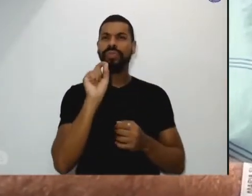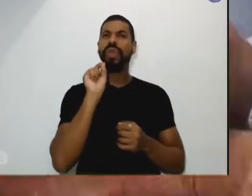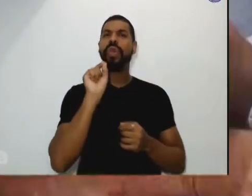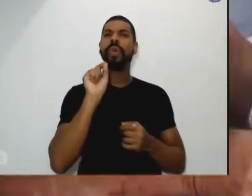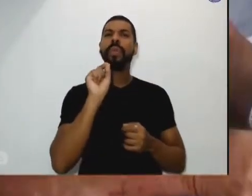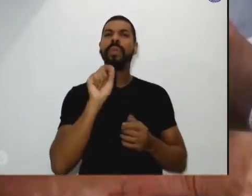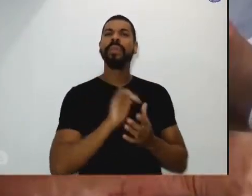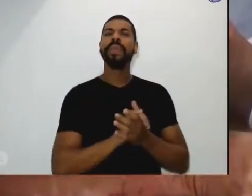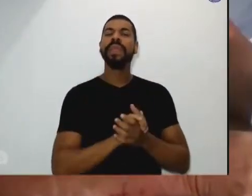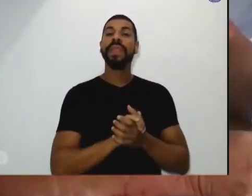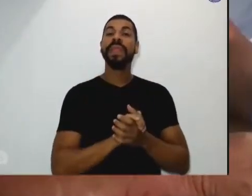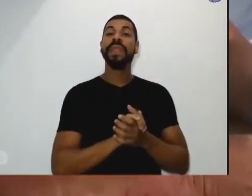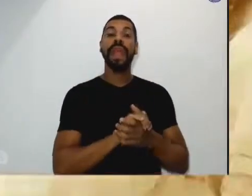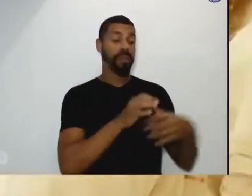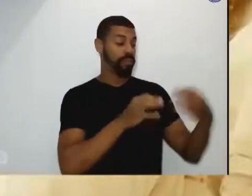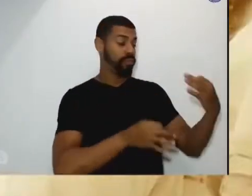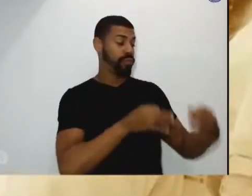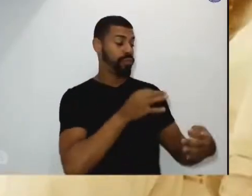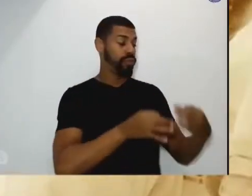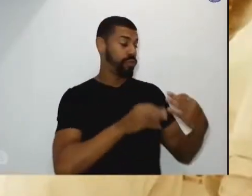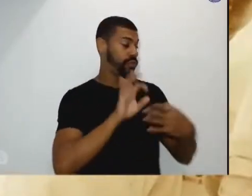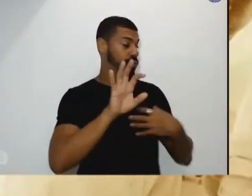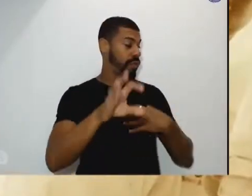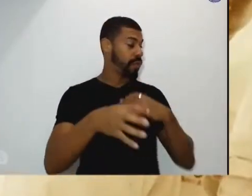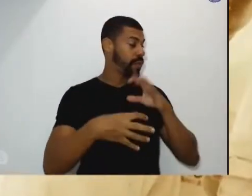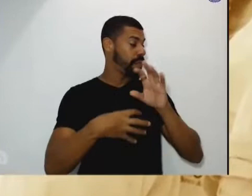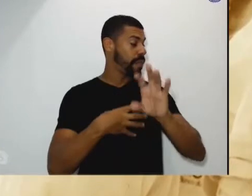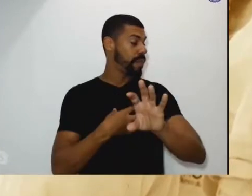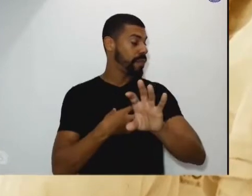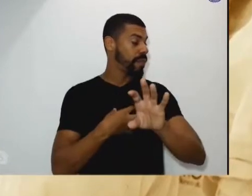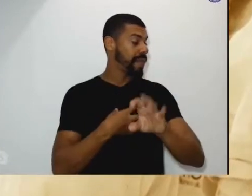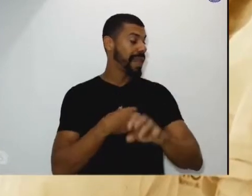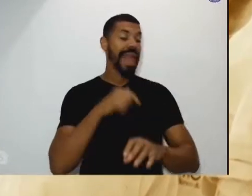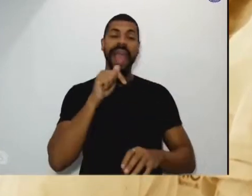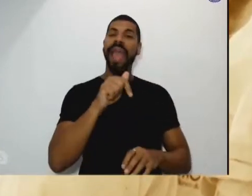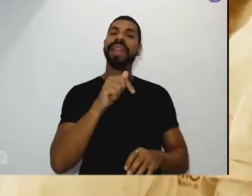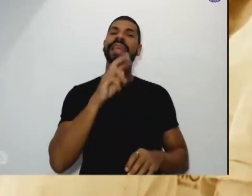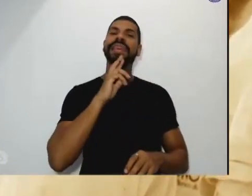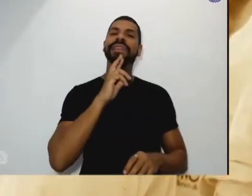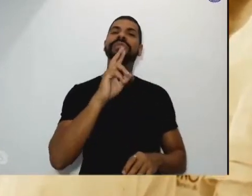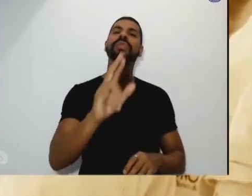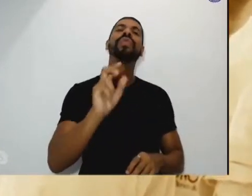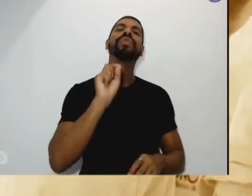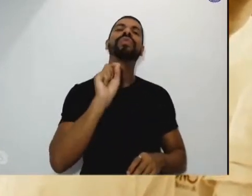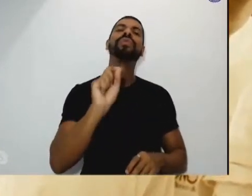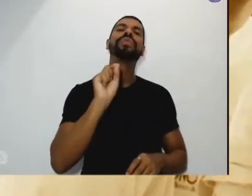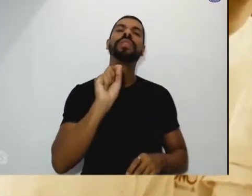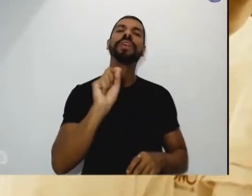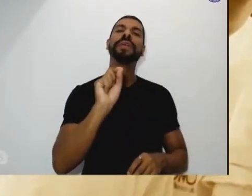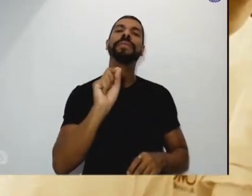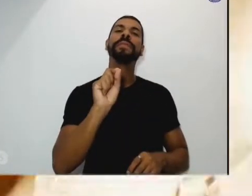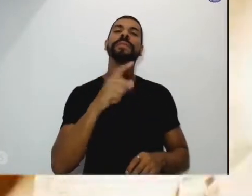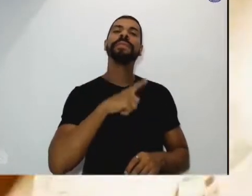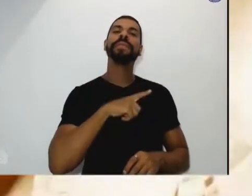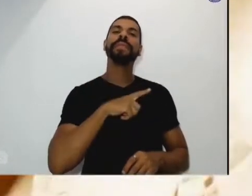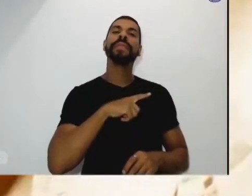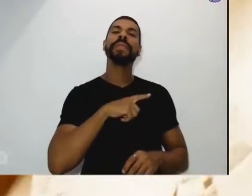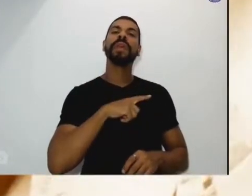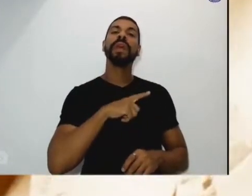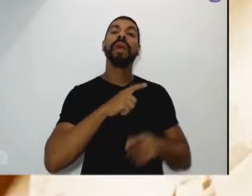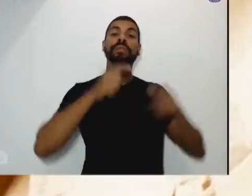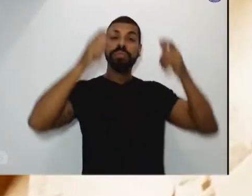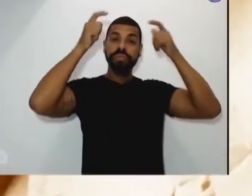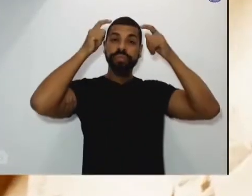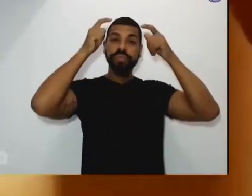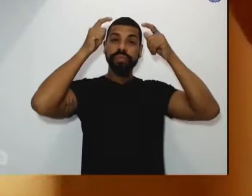justiça e da compaixão. Essa resposta é a própria vida e apostolado do anjo bom da Bahia, santa